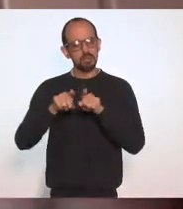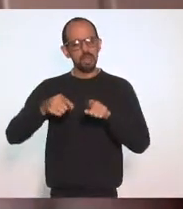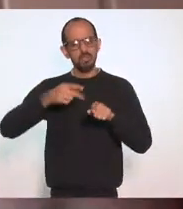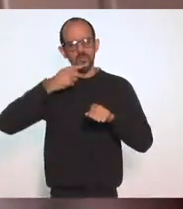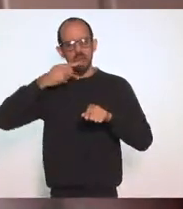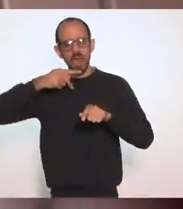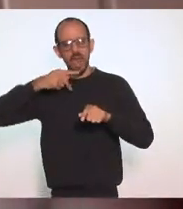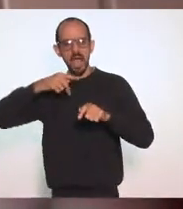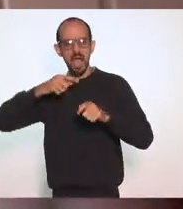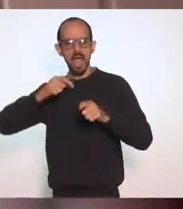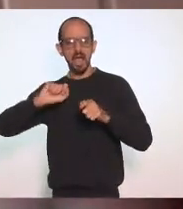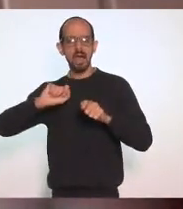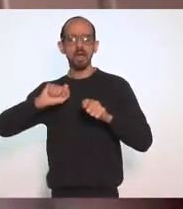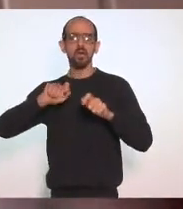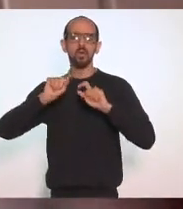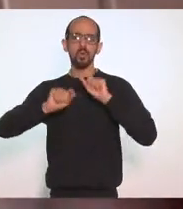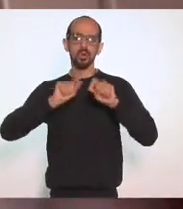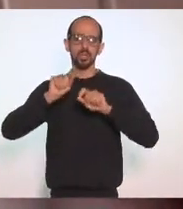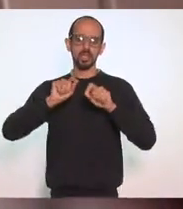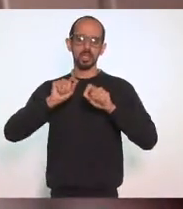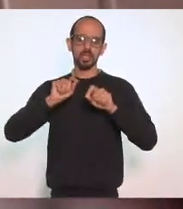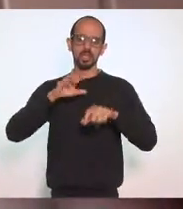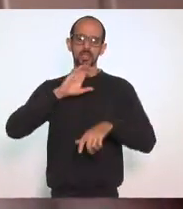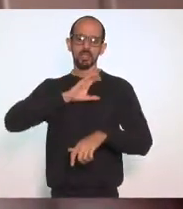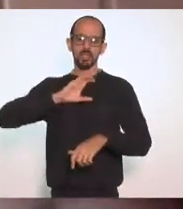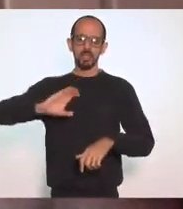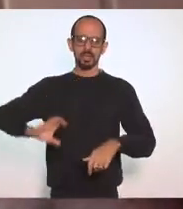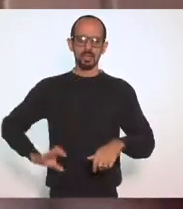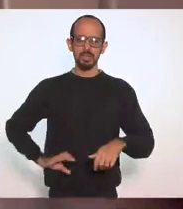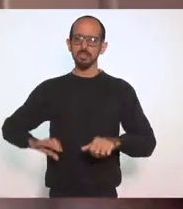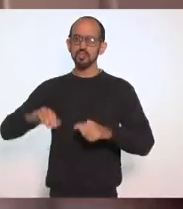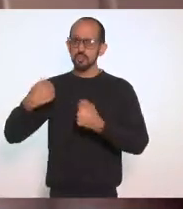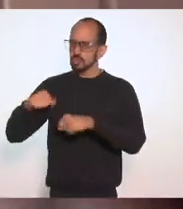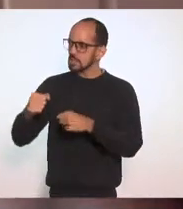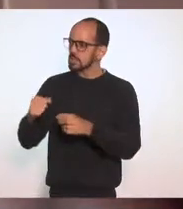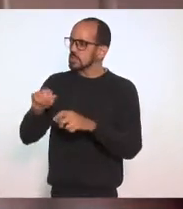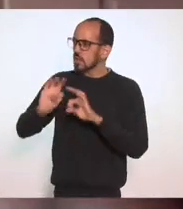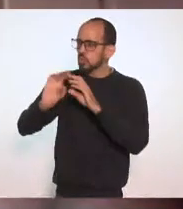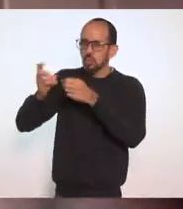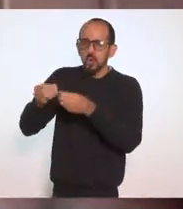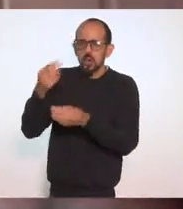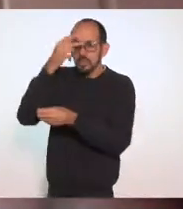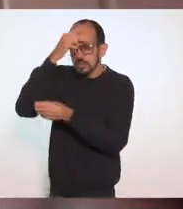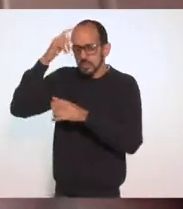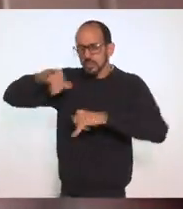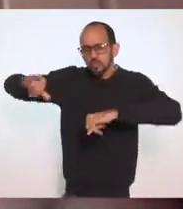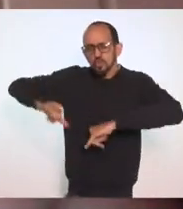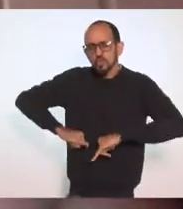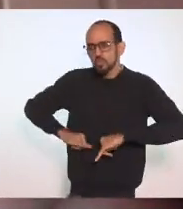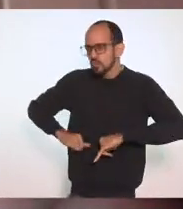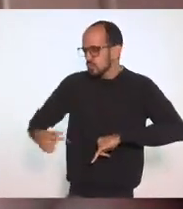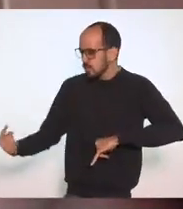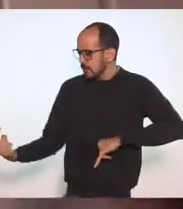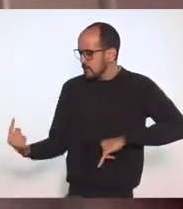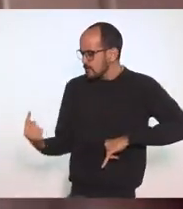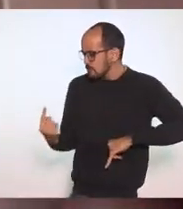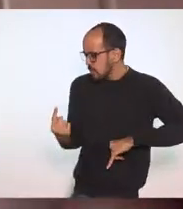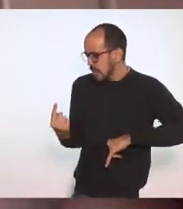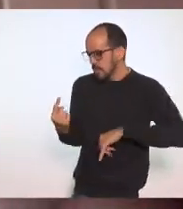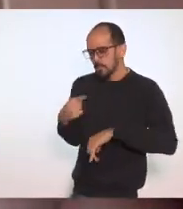A gente Precisa Deixar Vir a nós Todos os Oprimidos Por essa Por Sociedade